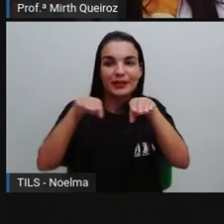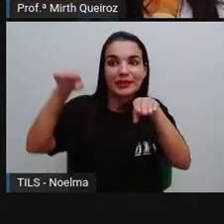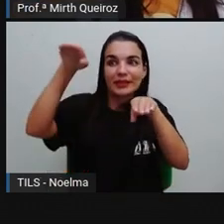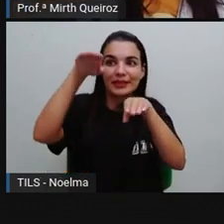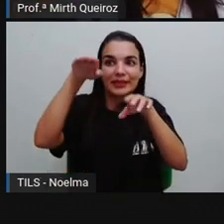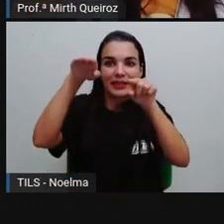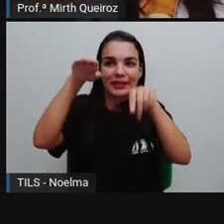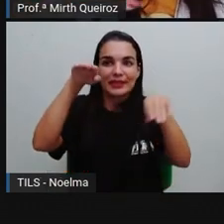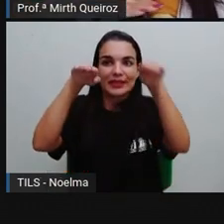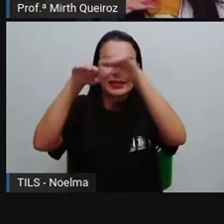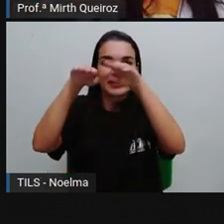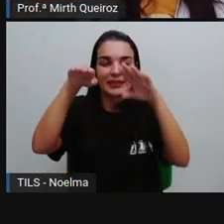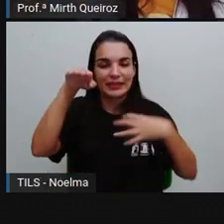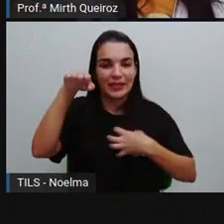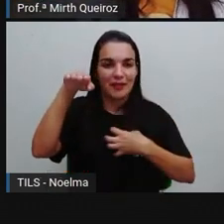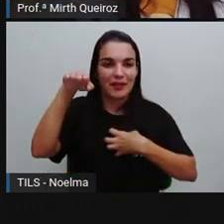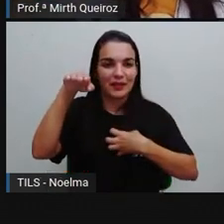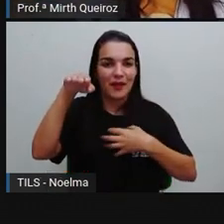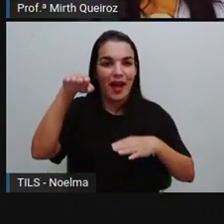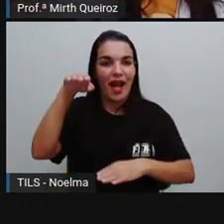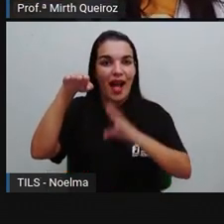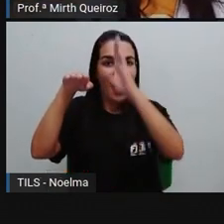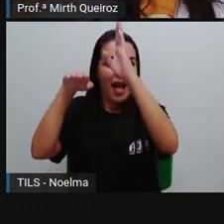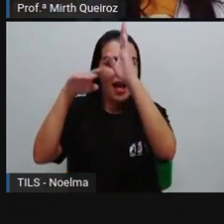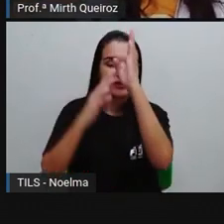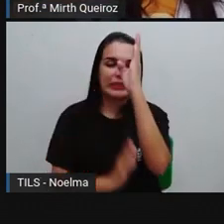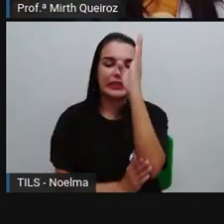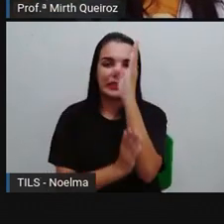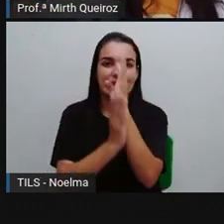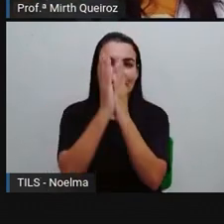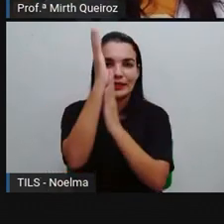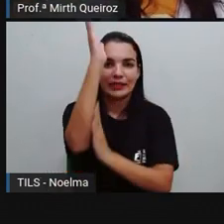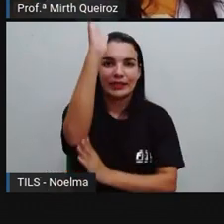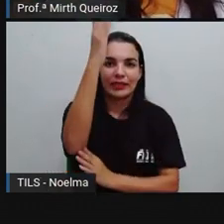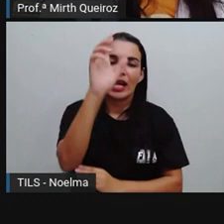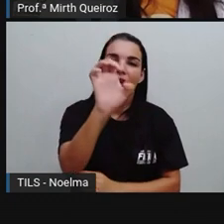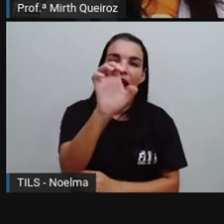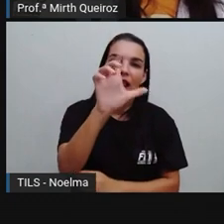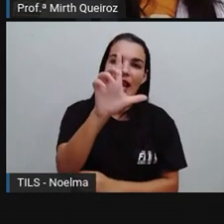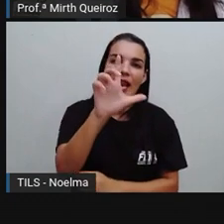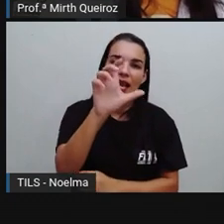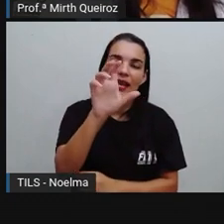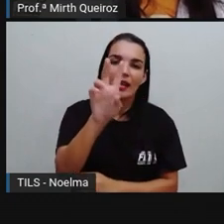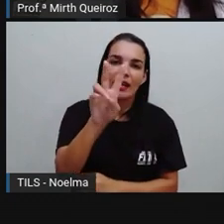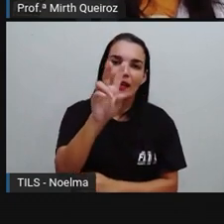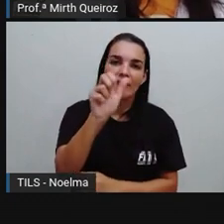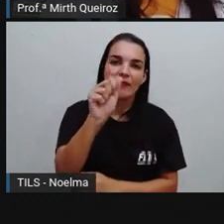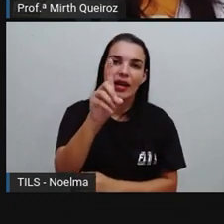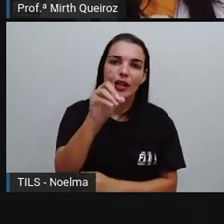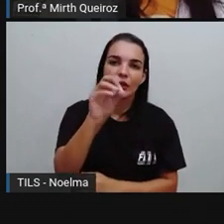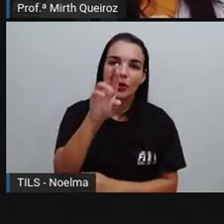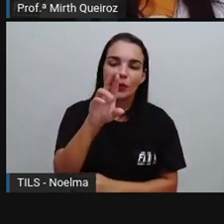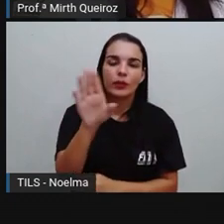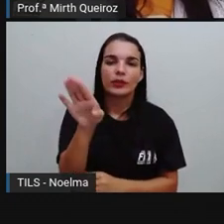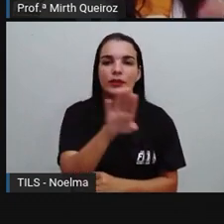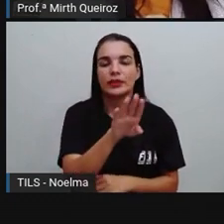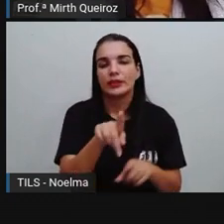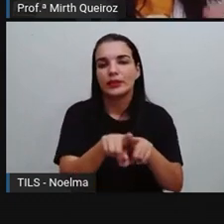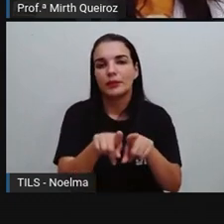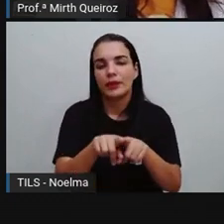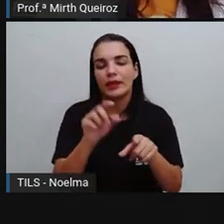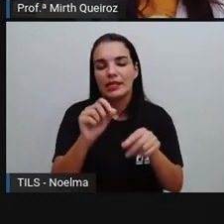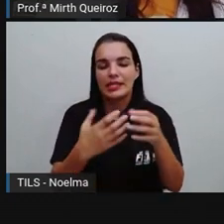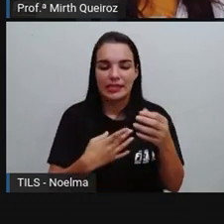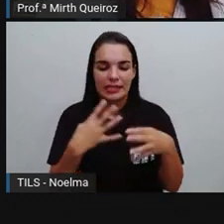ali o Pelourinho, onde a gente pode ver também o elevador Lacerda, e lá embaixo fica o mercado, que aí a gente falava cidade